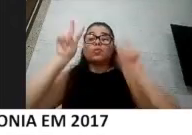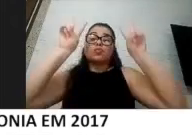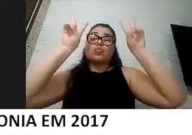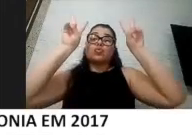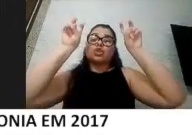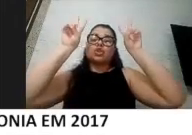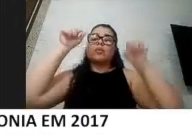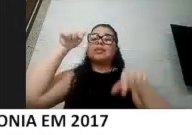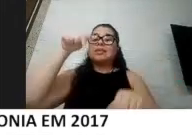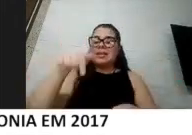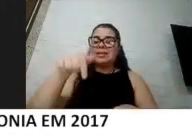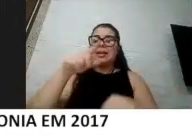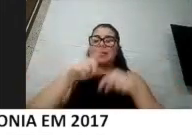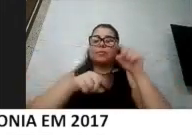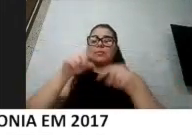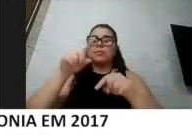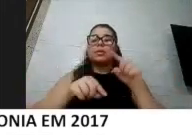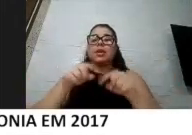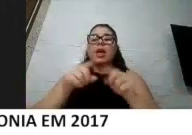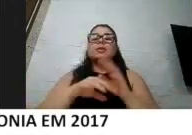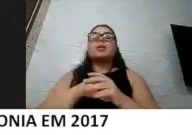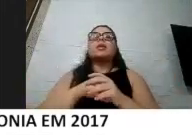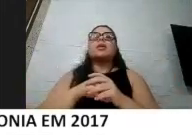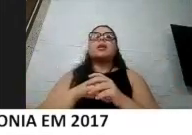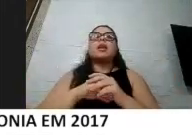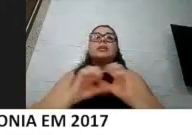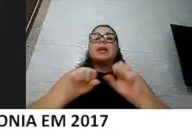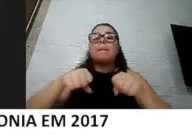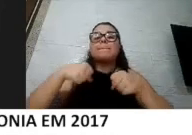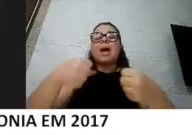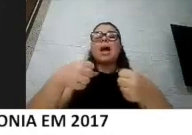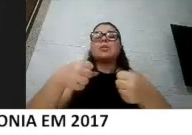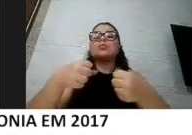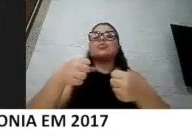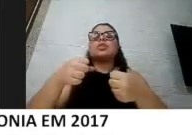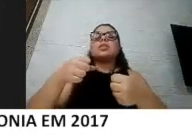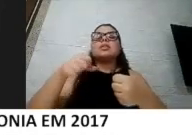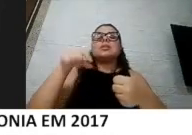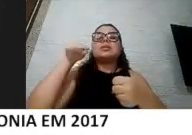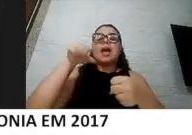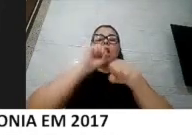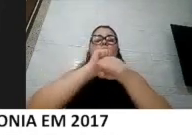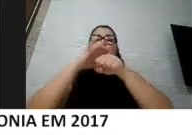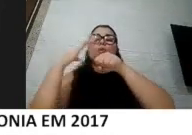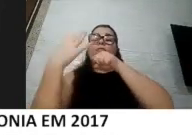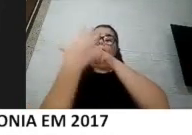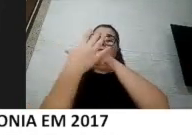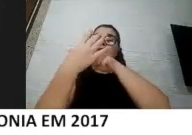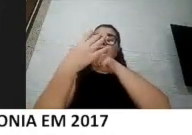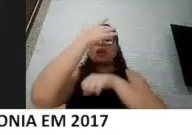publicação é Impactos Potenciais da COVID-19 em Indivíduos com Deficiência